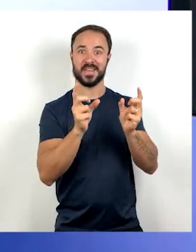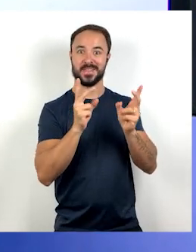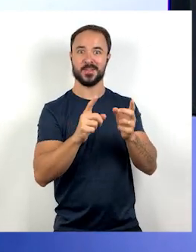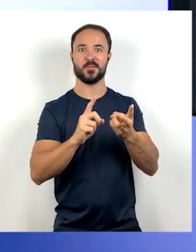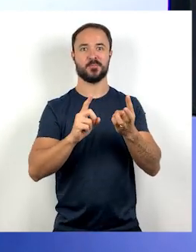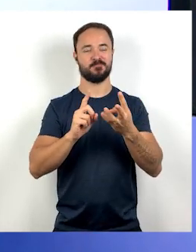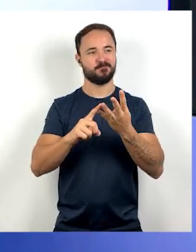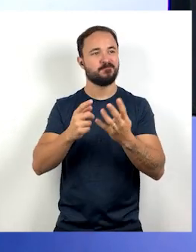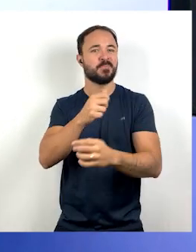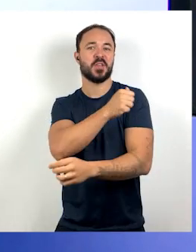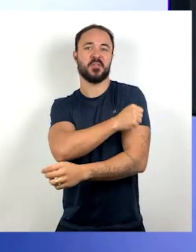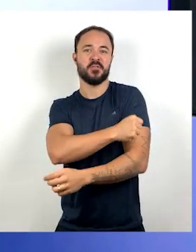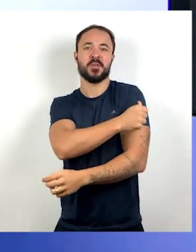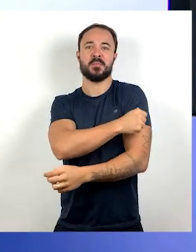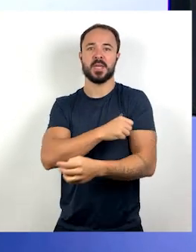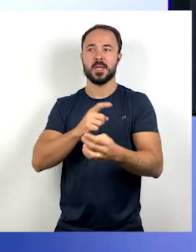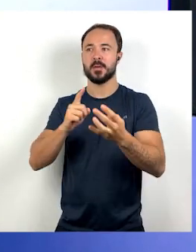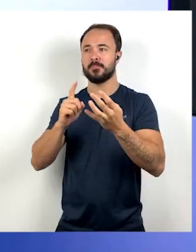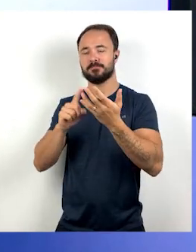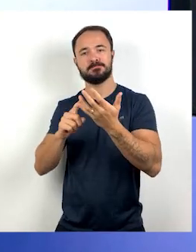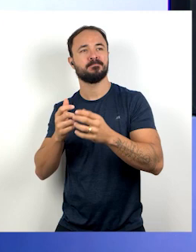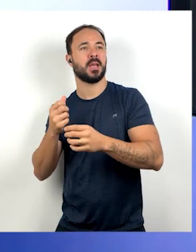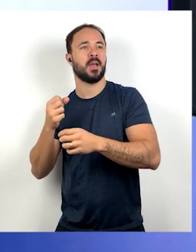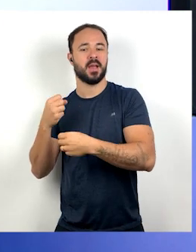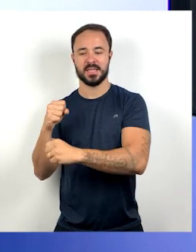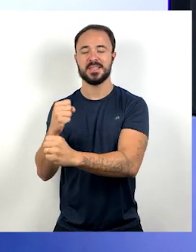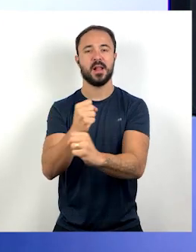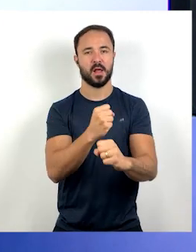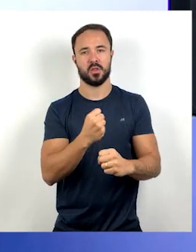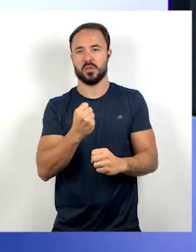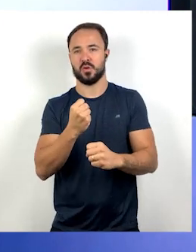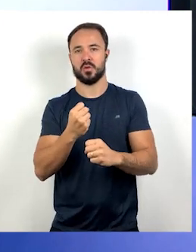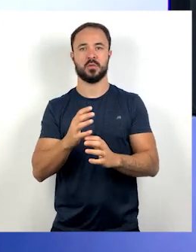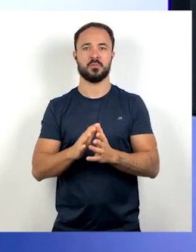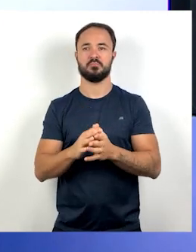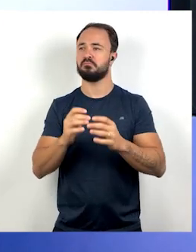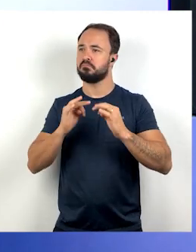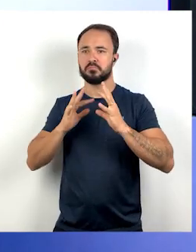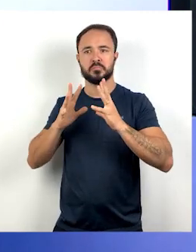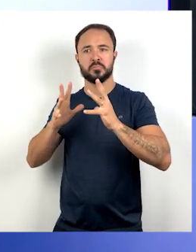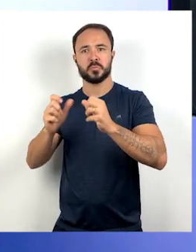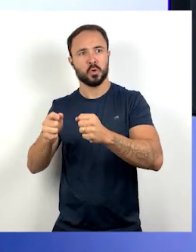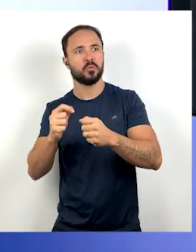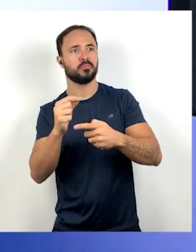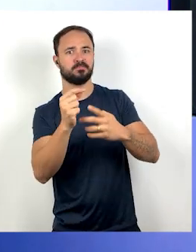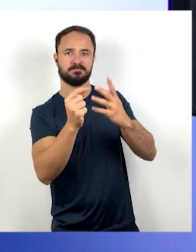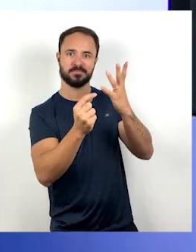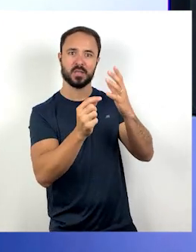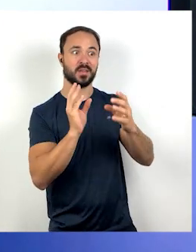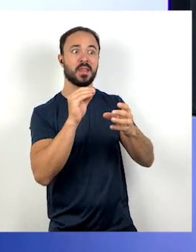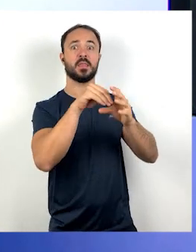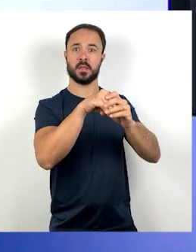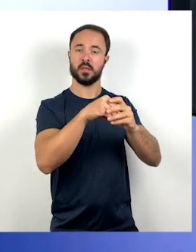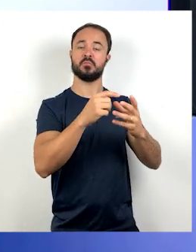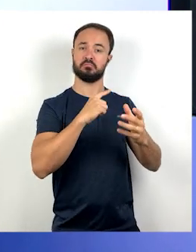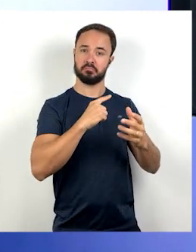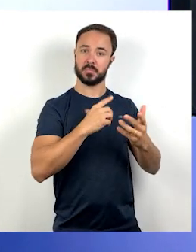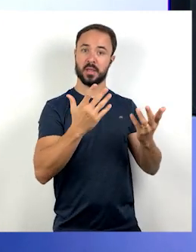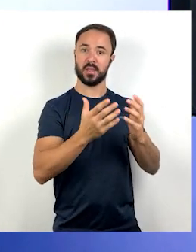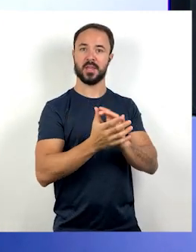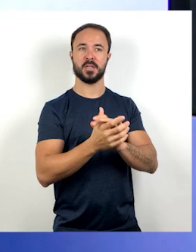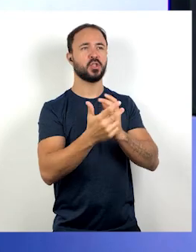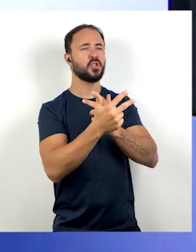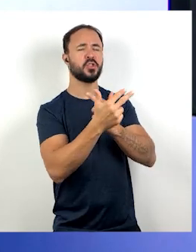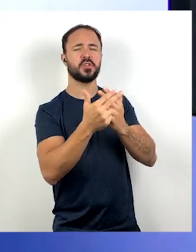nós temos a manicure, nós temos, enfim, diversas funções que estão ligadas ao